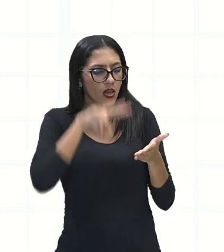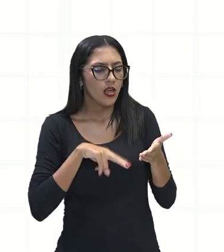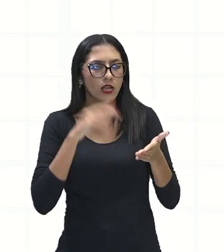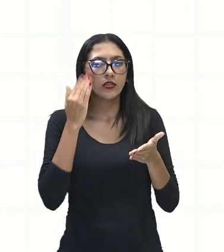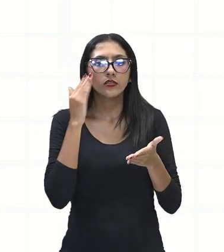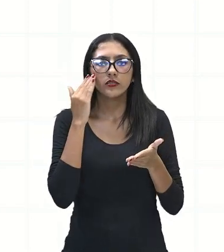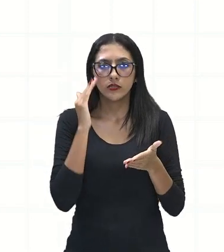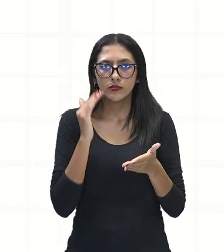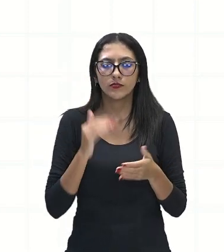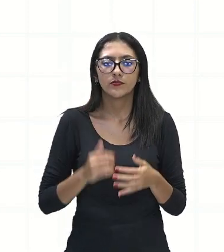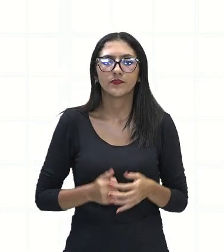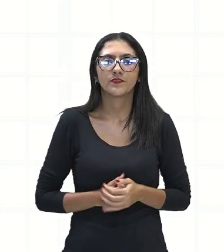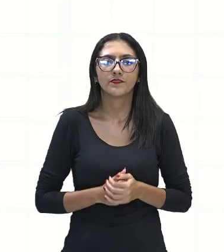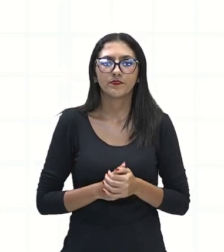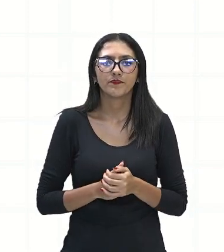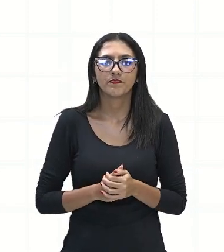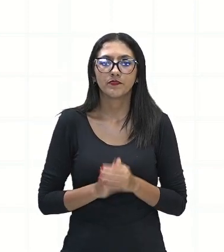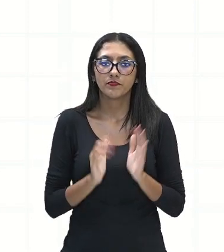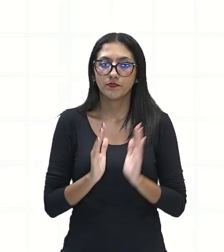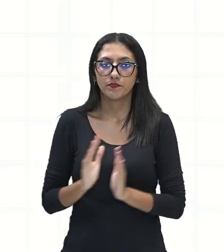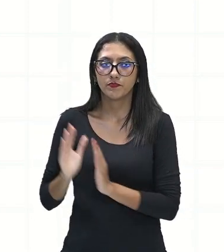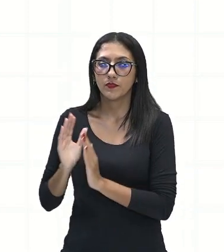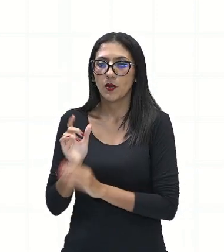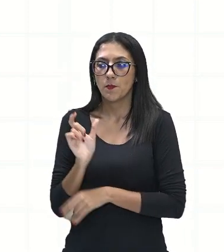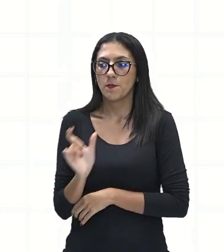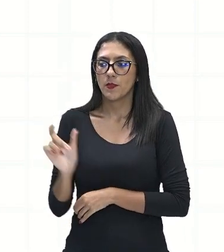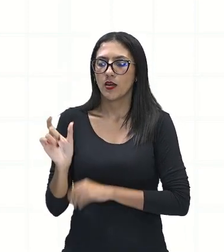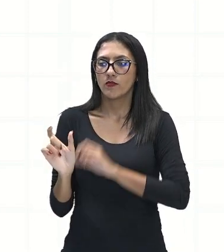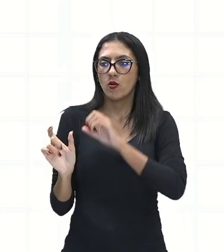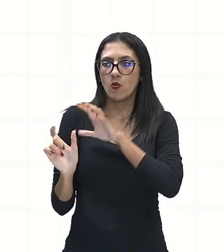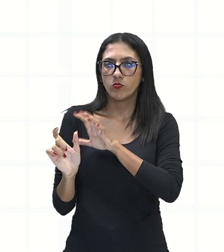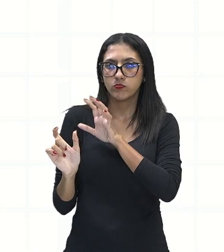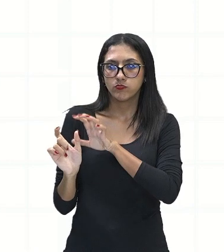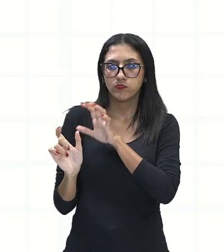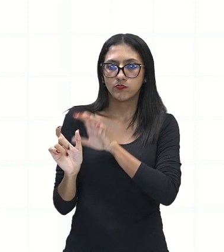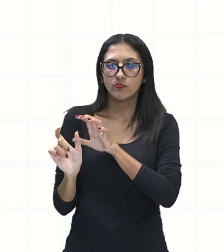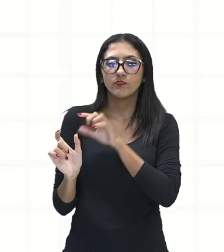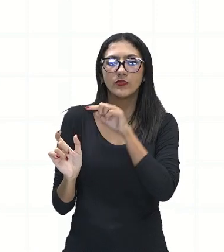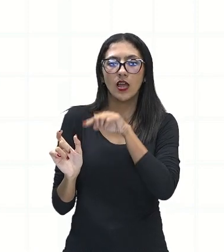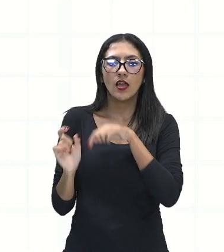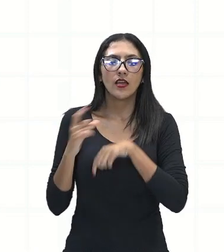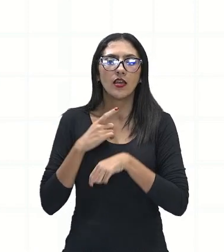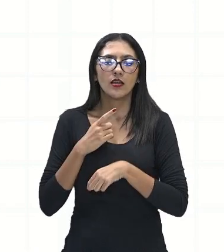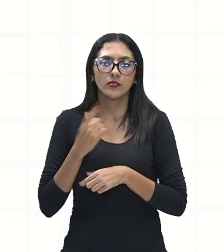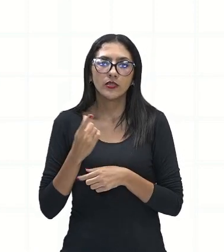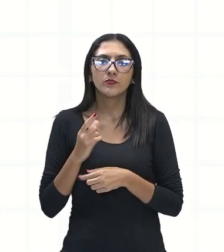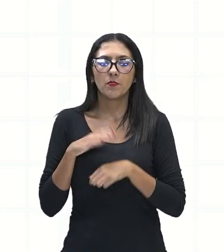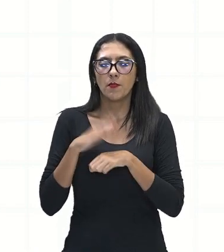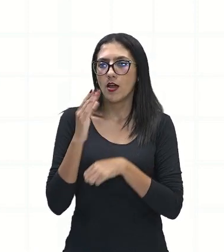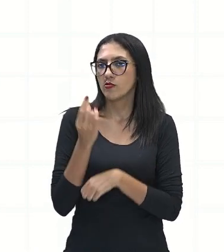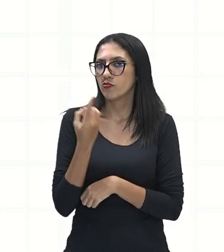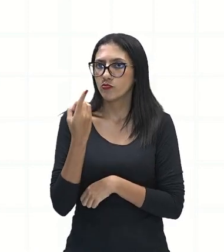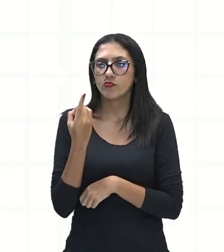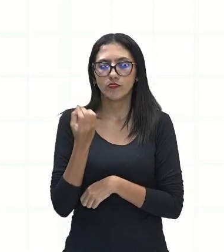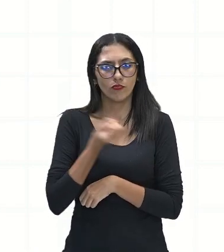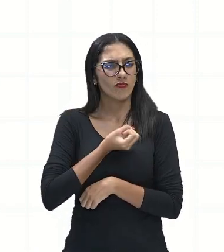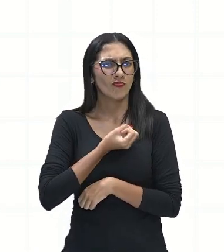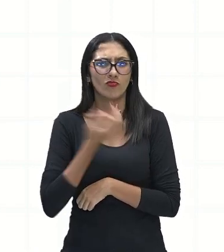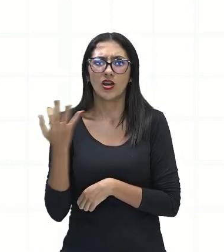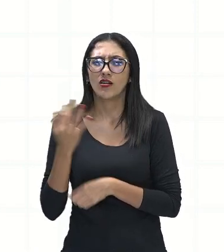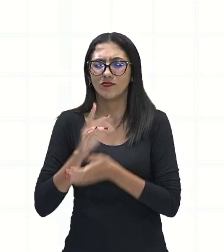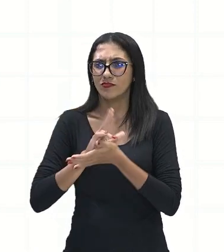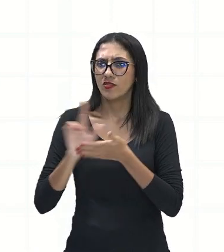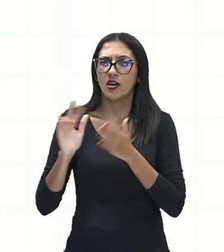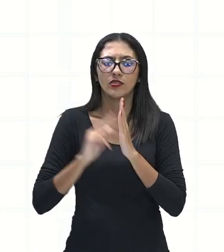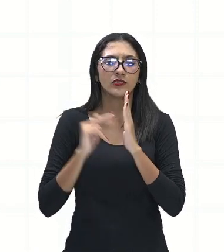dada. E, na conotação, a linguagem é expressiva, ou seja, ela possui mais de um significado. Então,